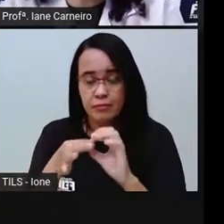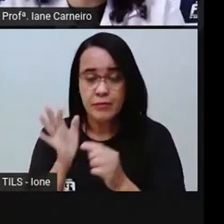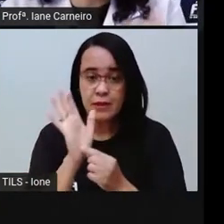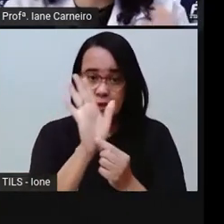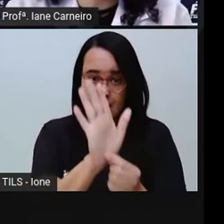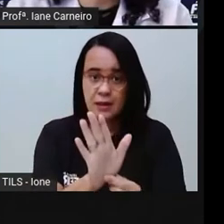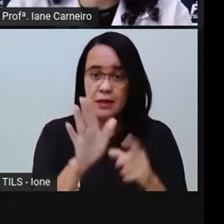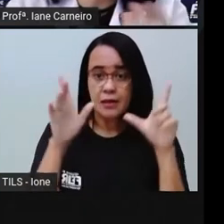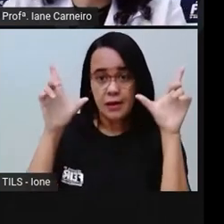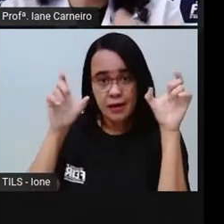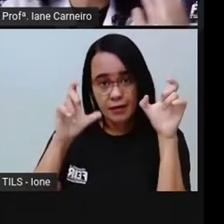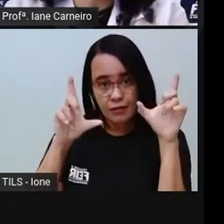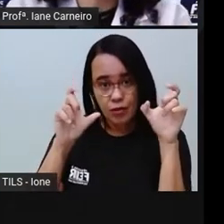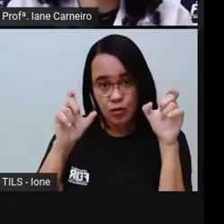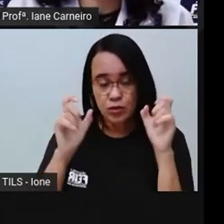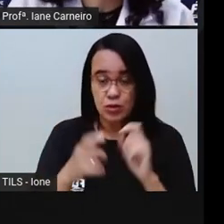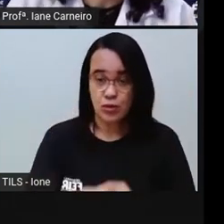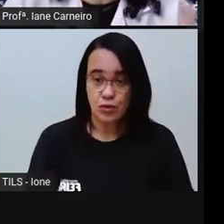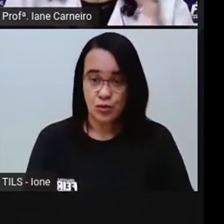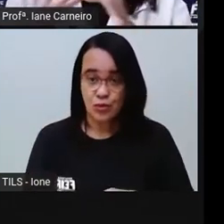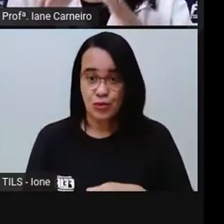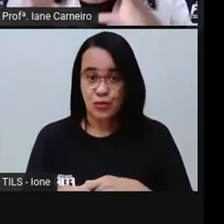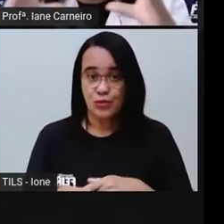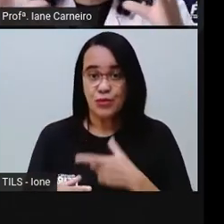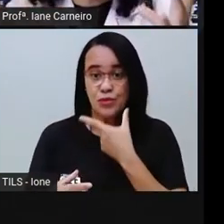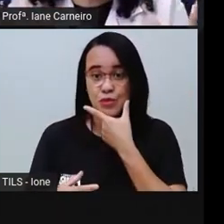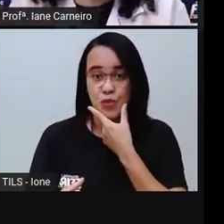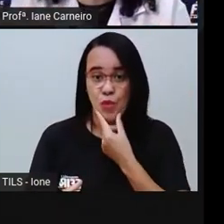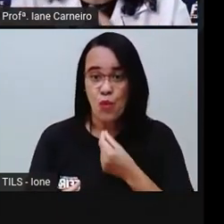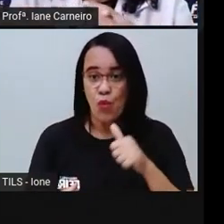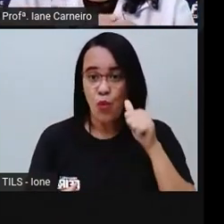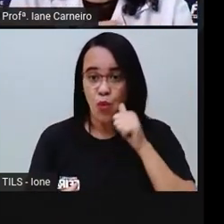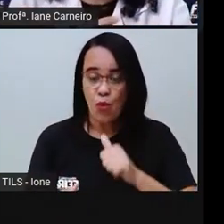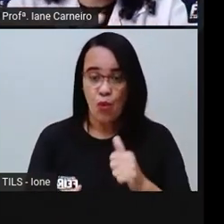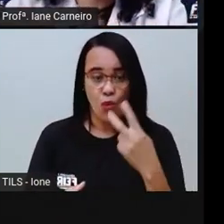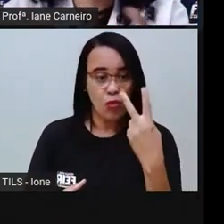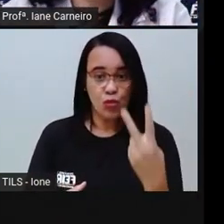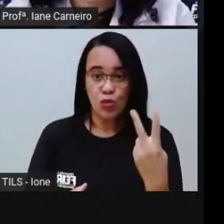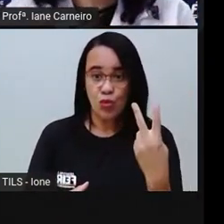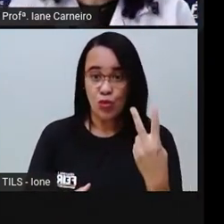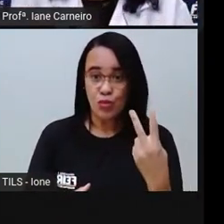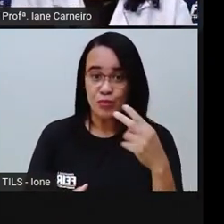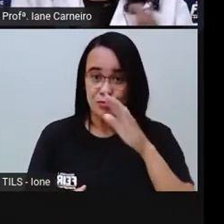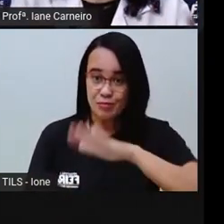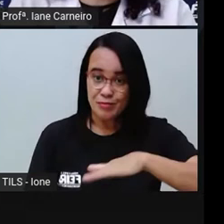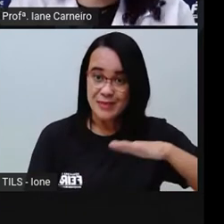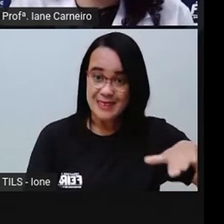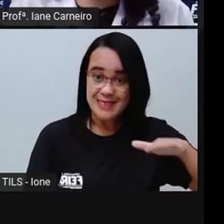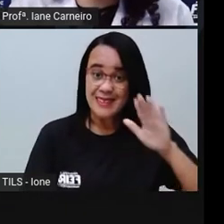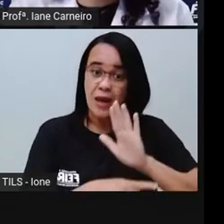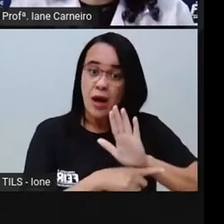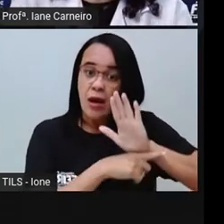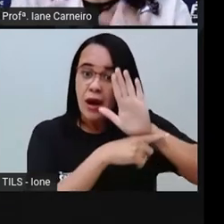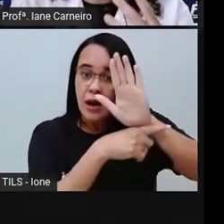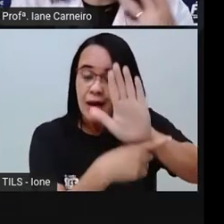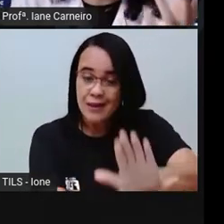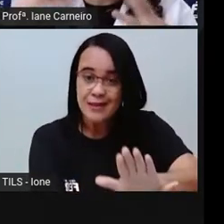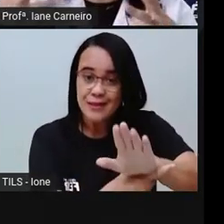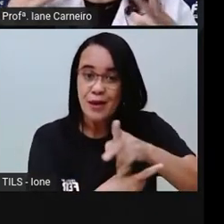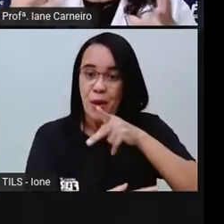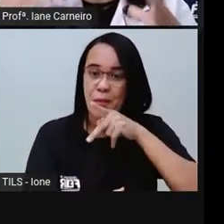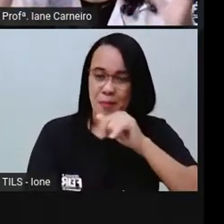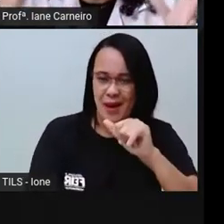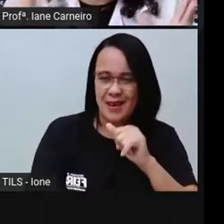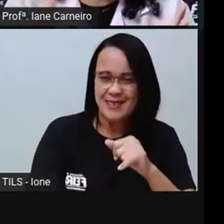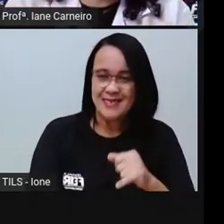vocês, ilustrando crianças ajudando pra que o lar tenha, né, uma limpeza, uma organização. É tão legal, né,